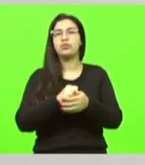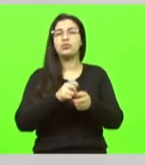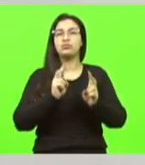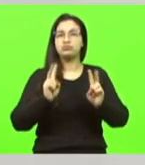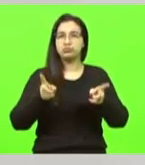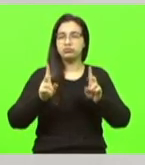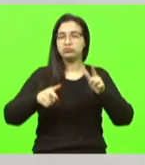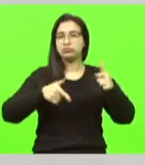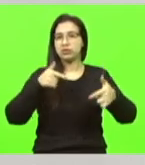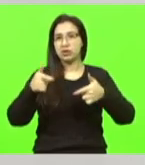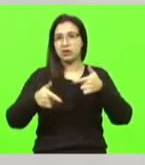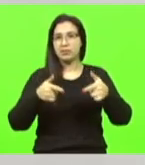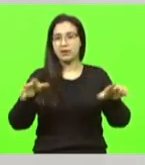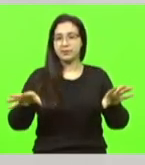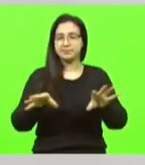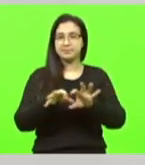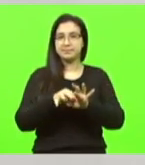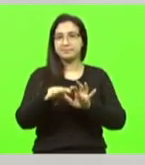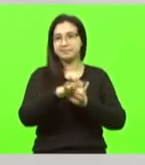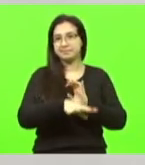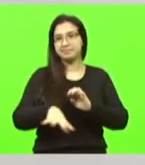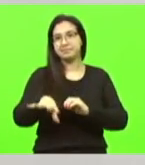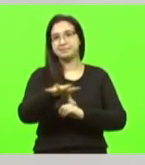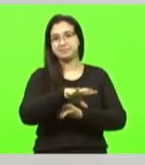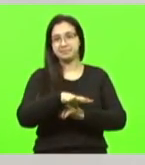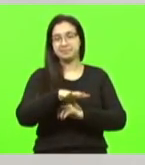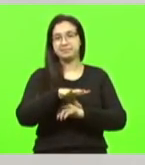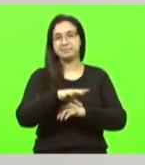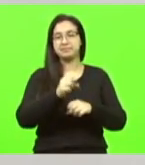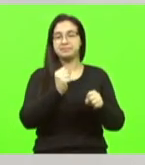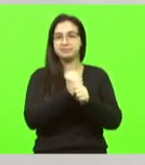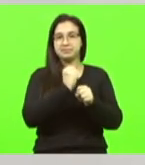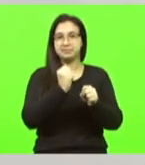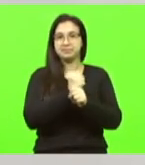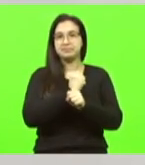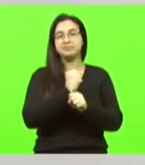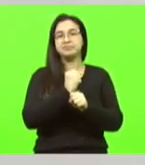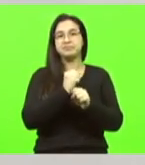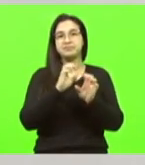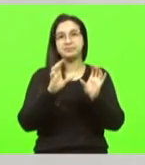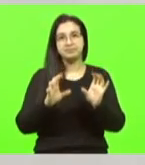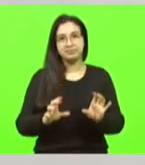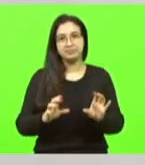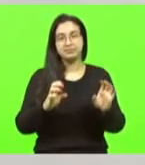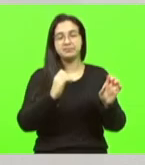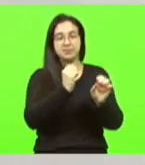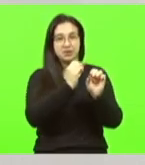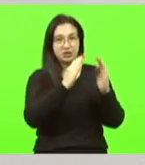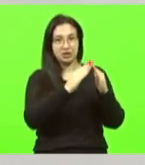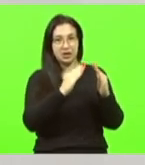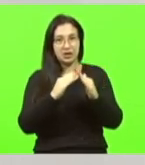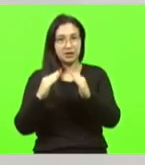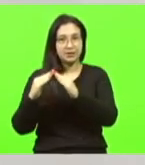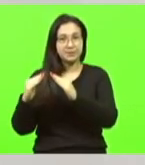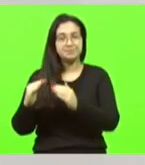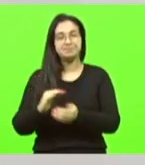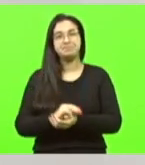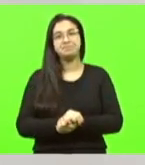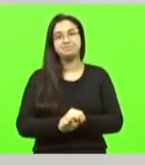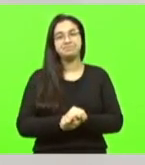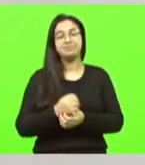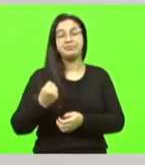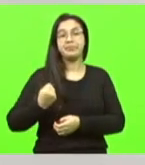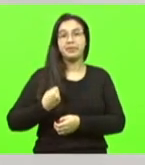direta ou indiretamente. A venda de imóveis permanece aquecida e próspera. Dados da Associação